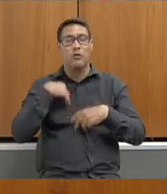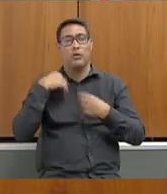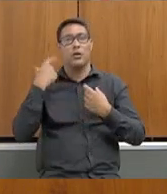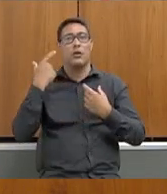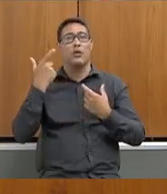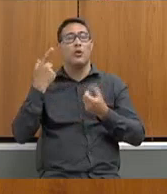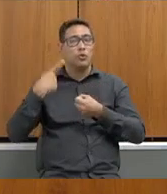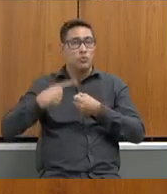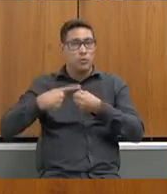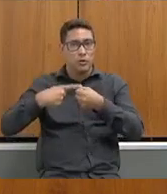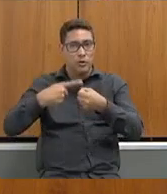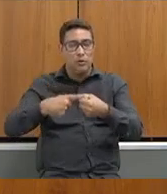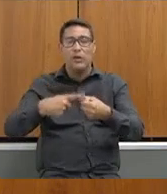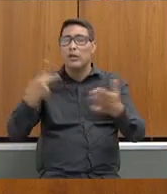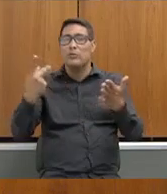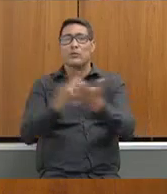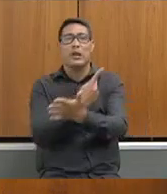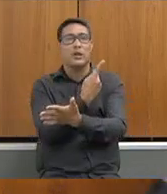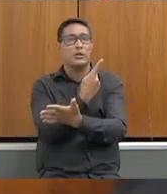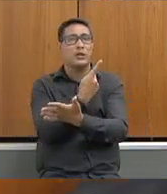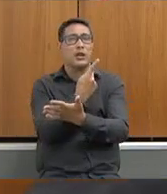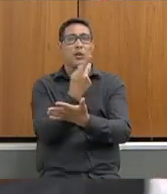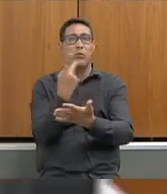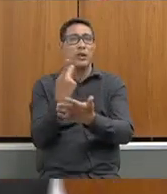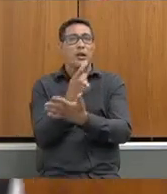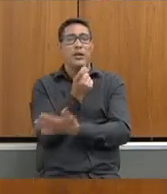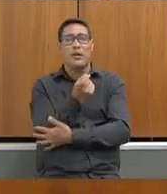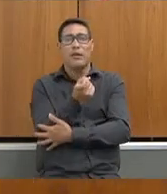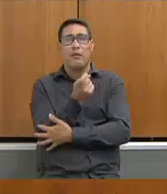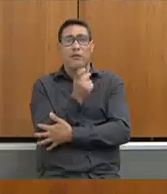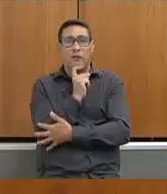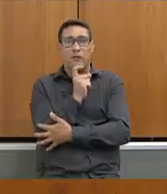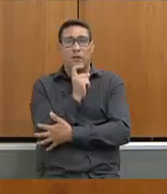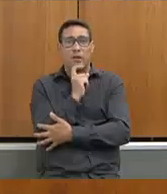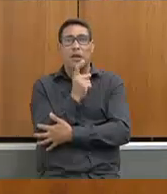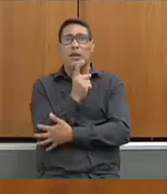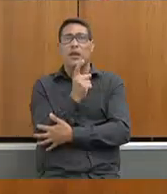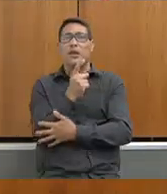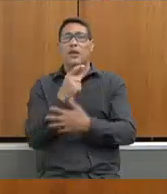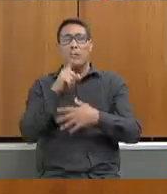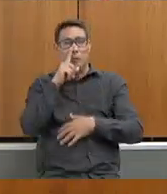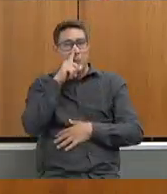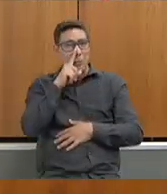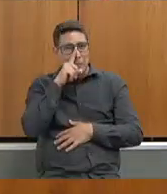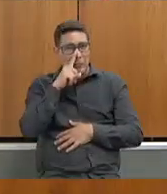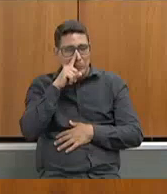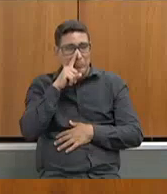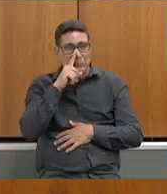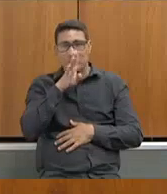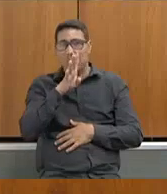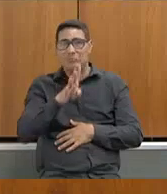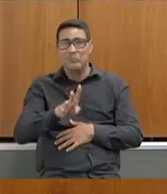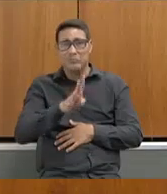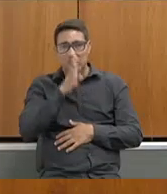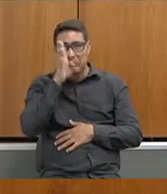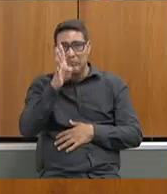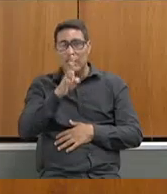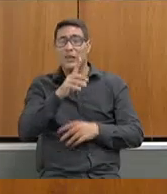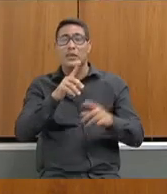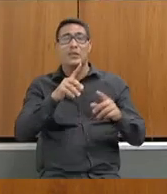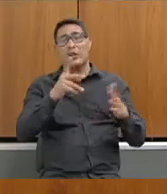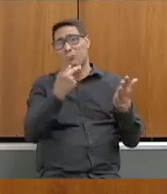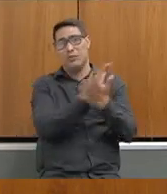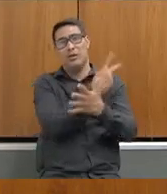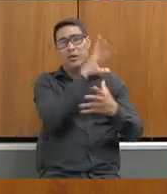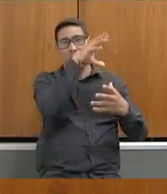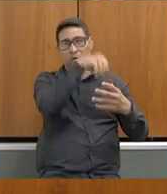fria e tão brutal que a gente pode enfrentar. No caso, não foi dentro da escola, mas que a